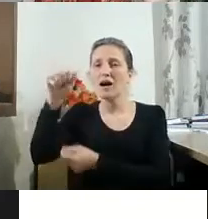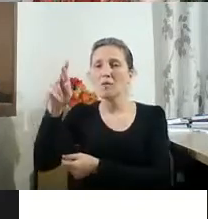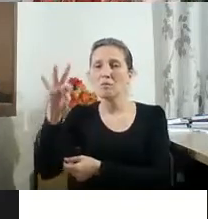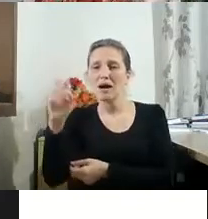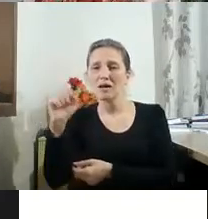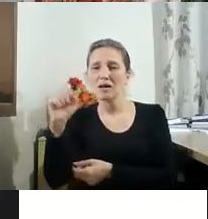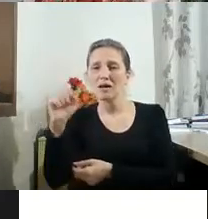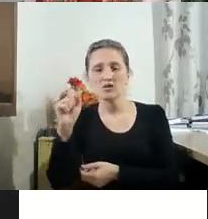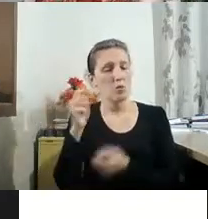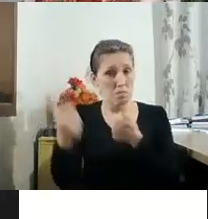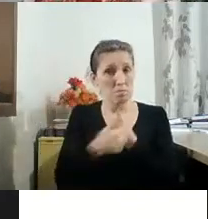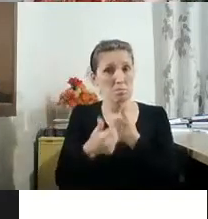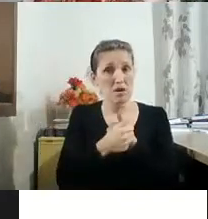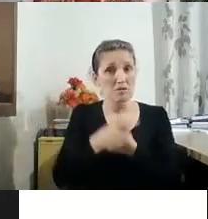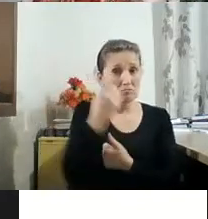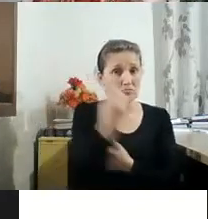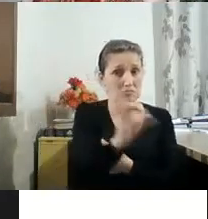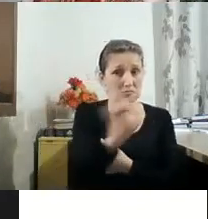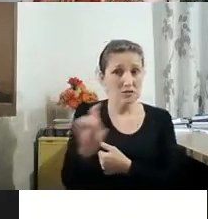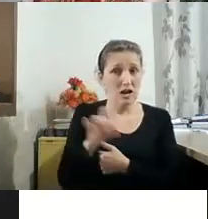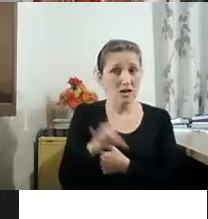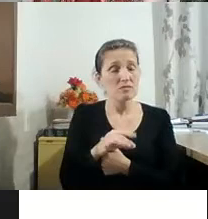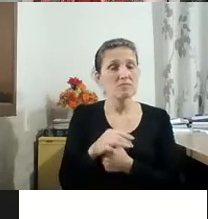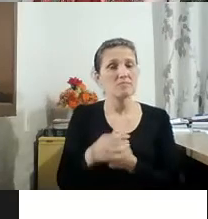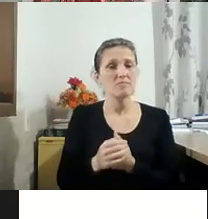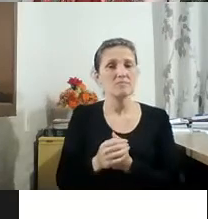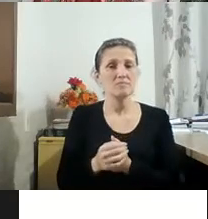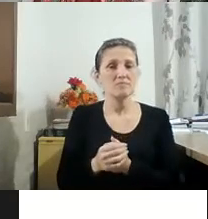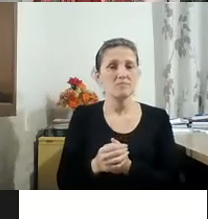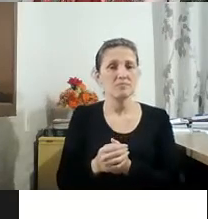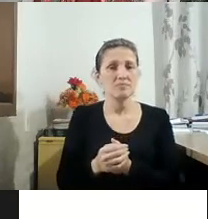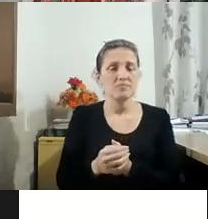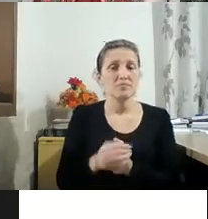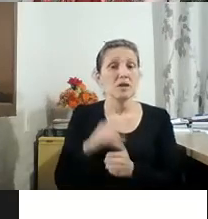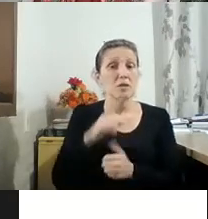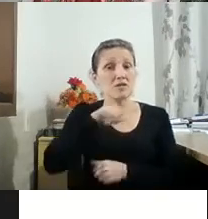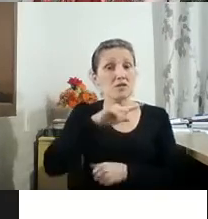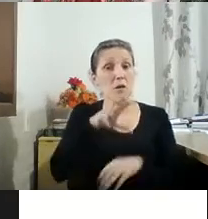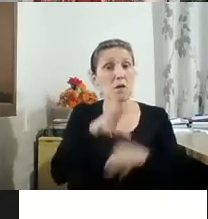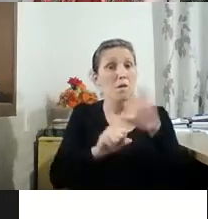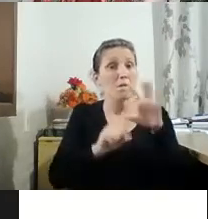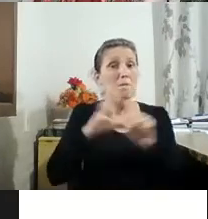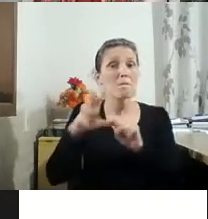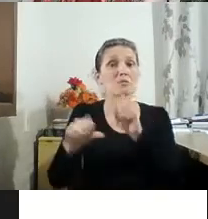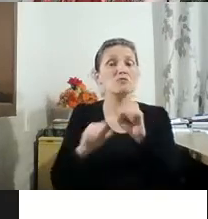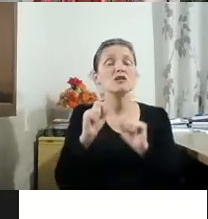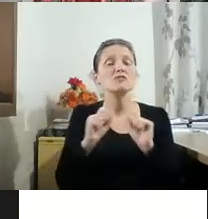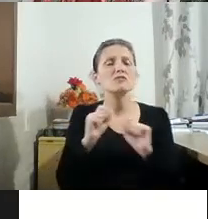da gente, aqui onde nós estamos. Mas é essa busca de